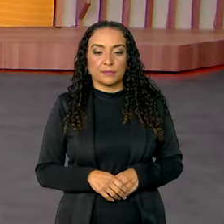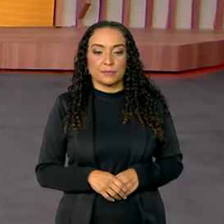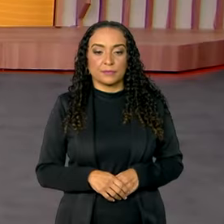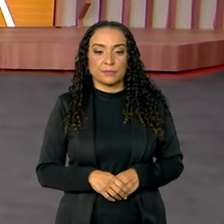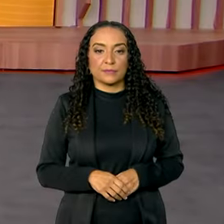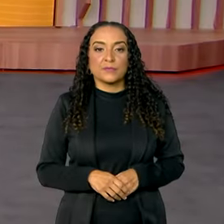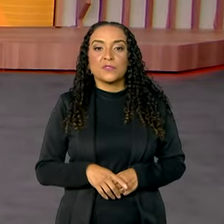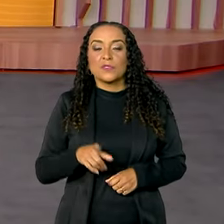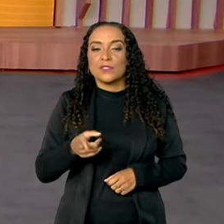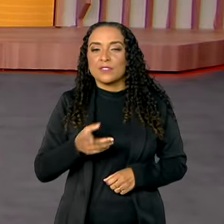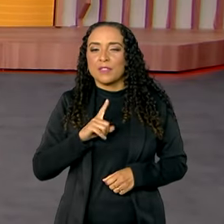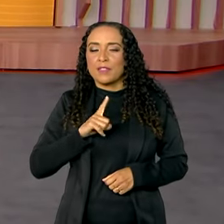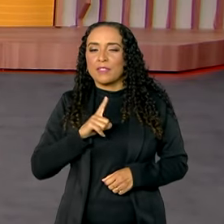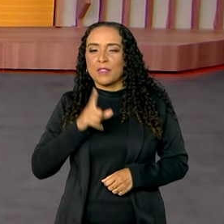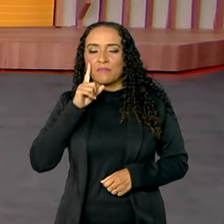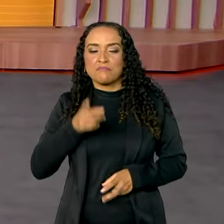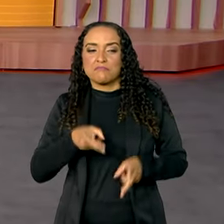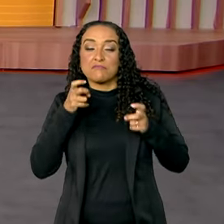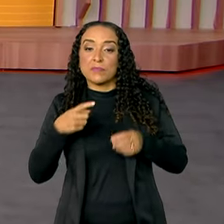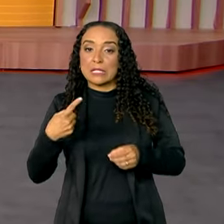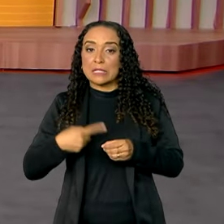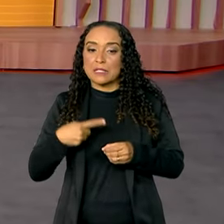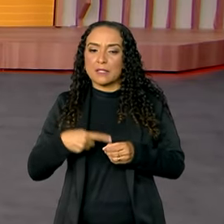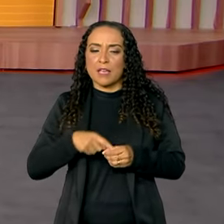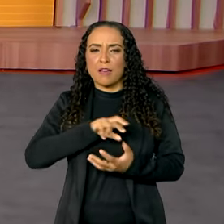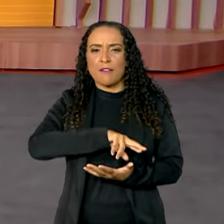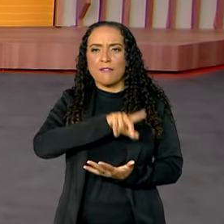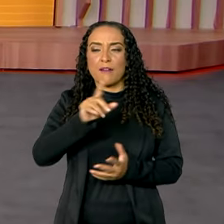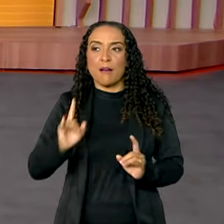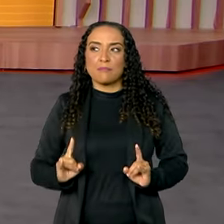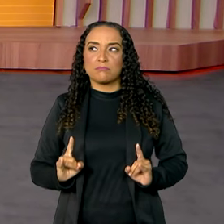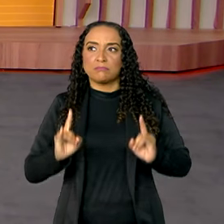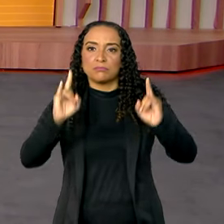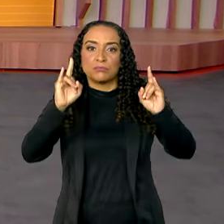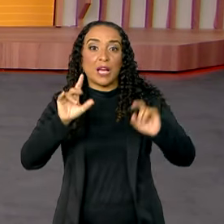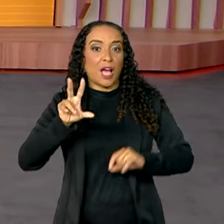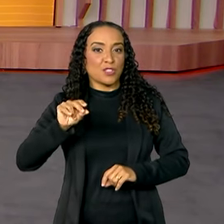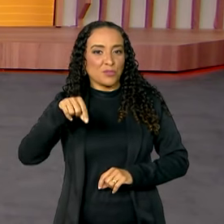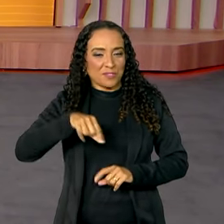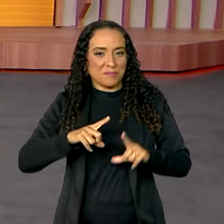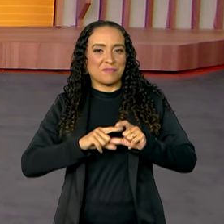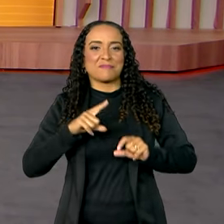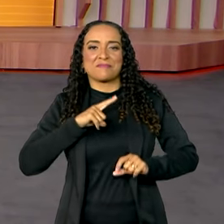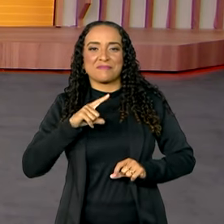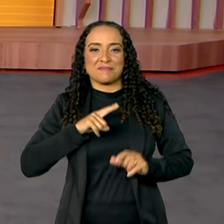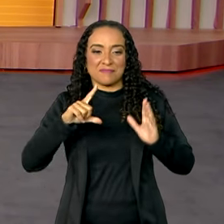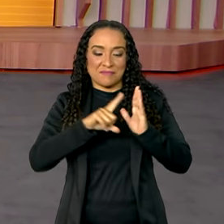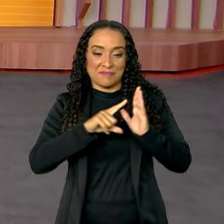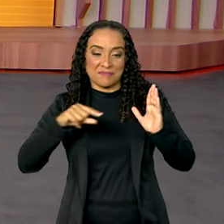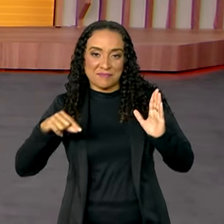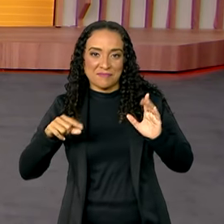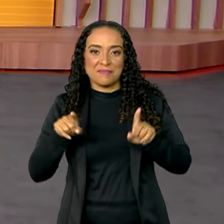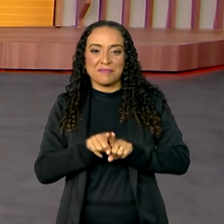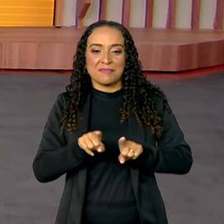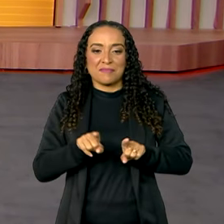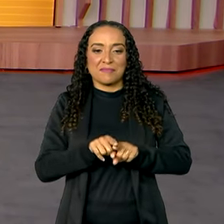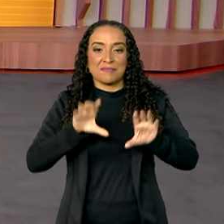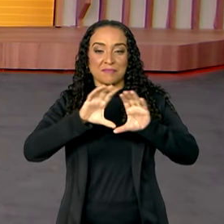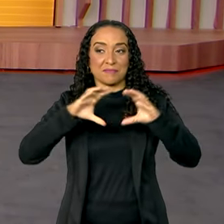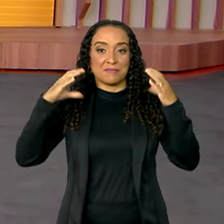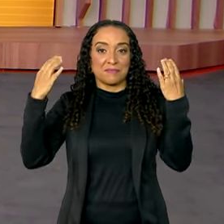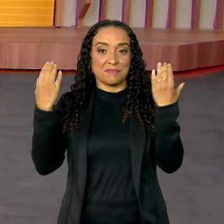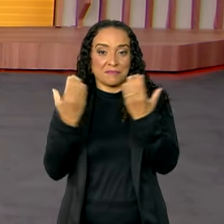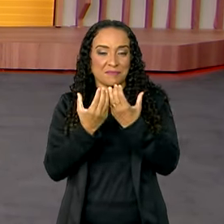Você já deve ter visto aí na sua cidade vários prédios em azul. Aqui em Brasília a gente tem o Palácio do Planalto e o Estádio